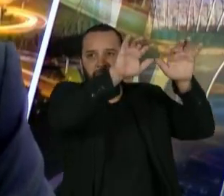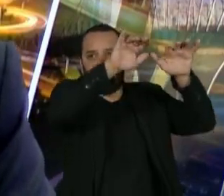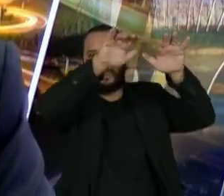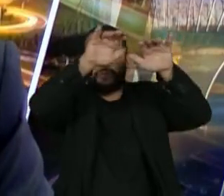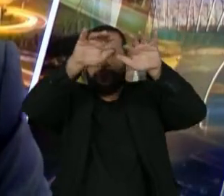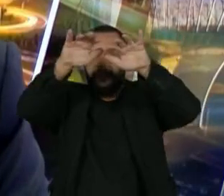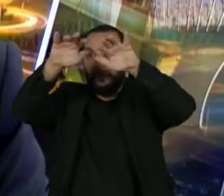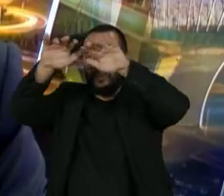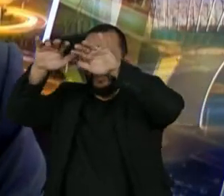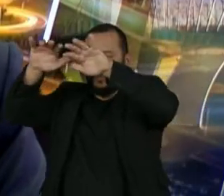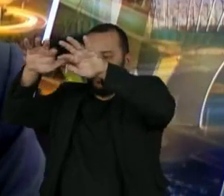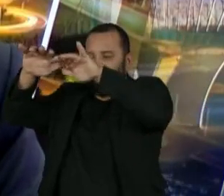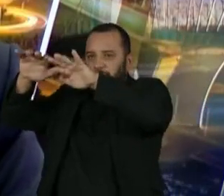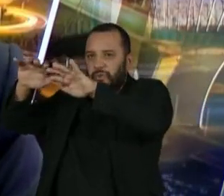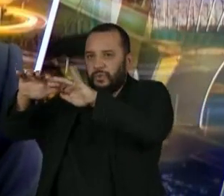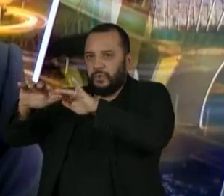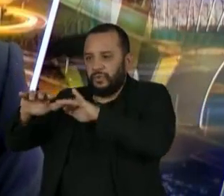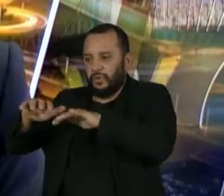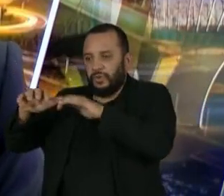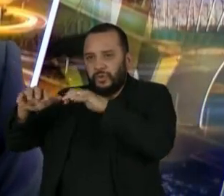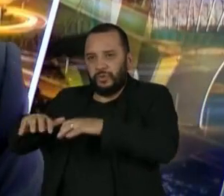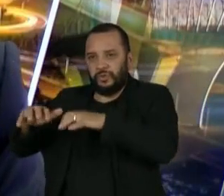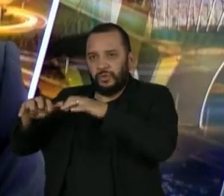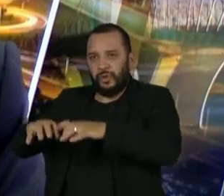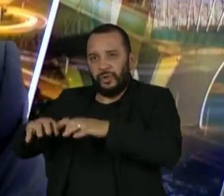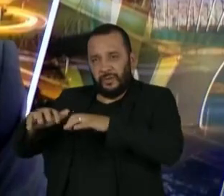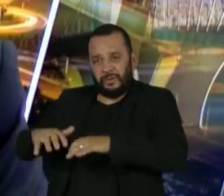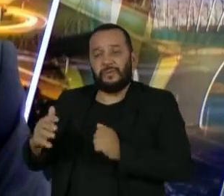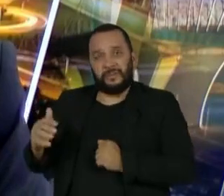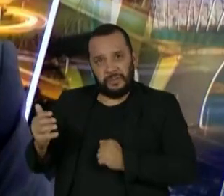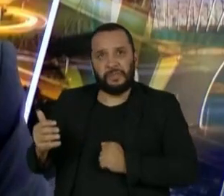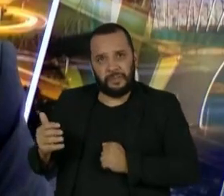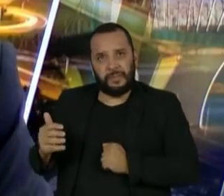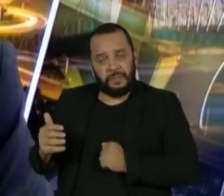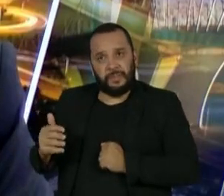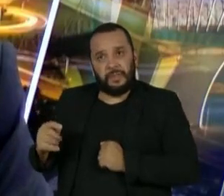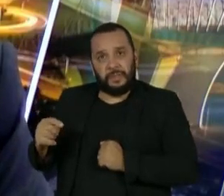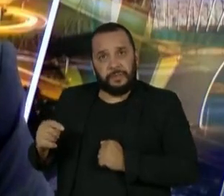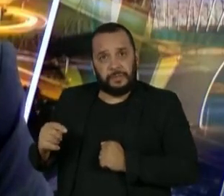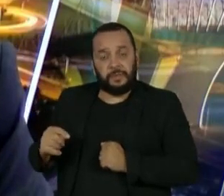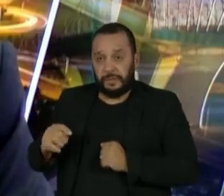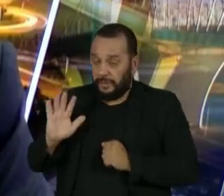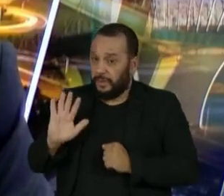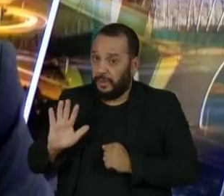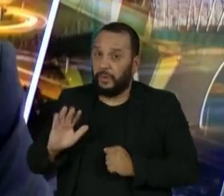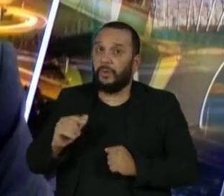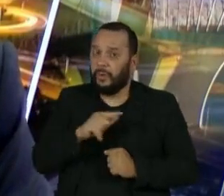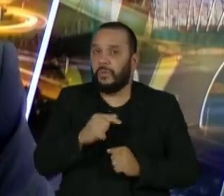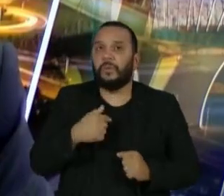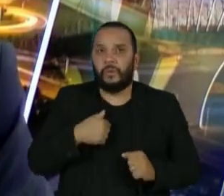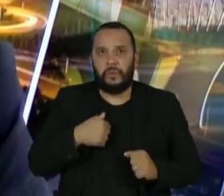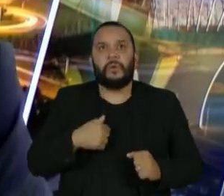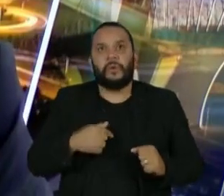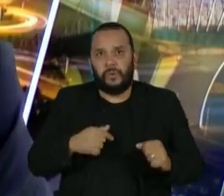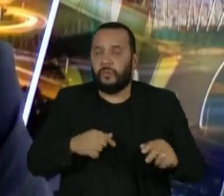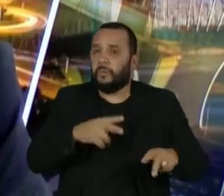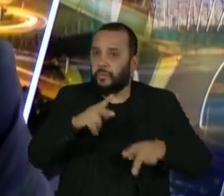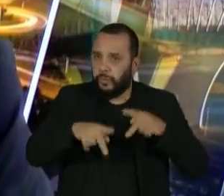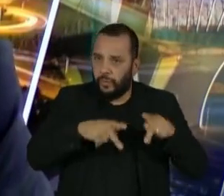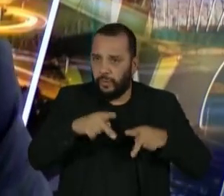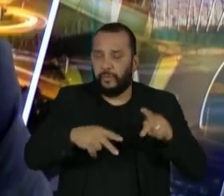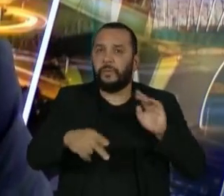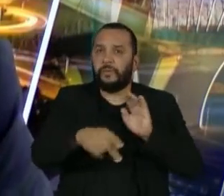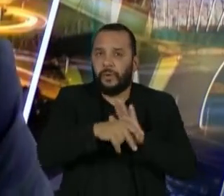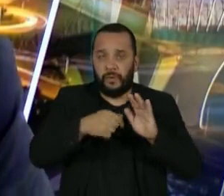Portanto, este é um custo que não é para o povo amazonense arcar com a fome, com a